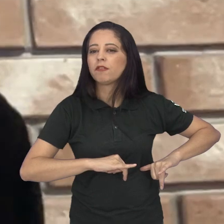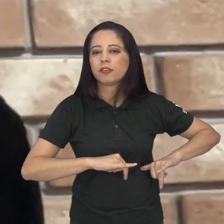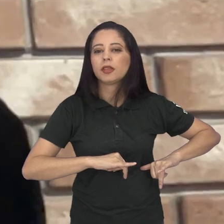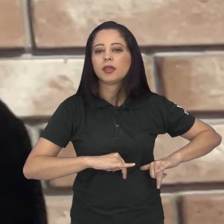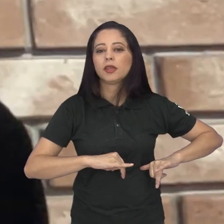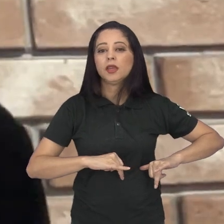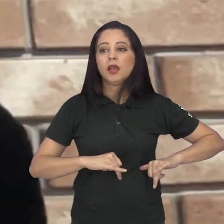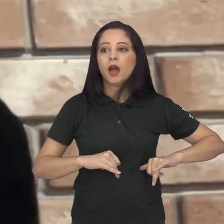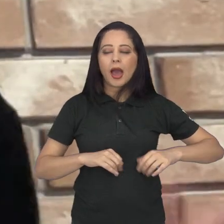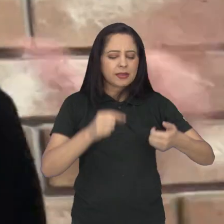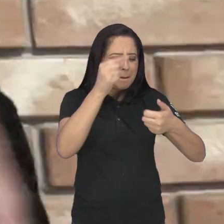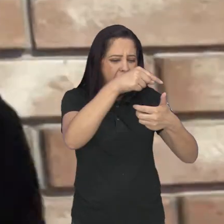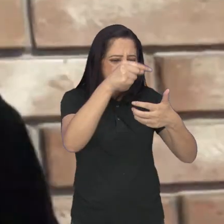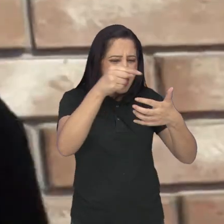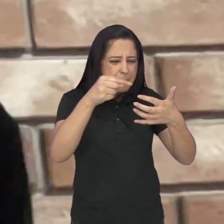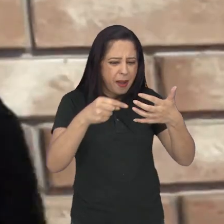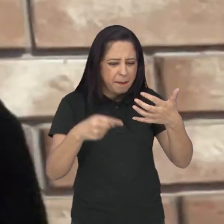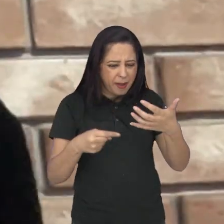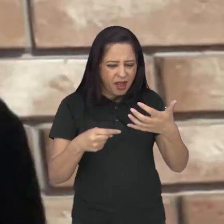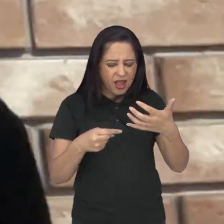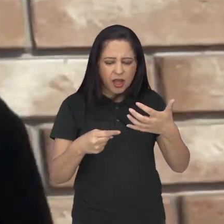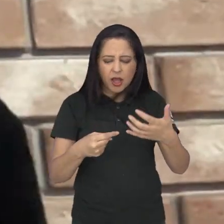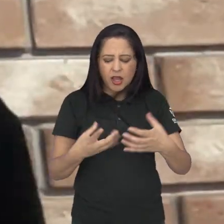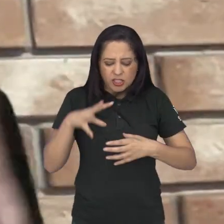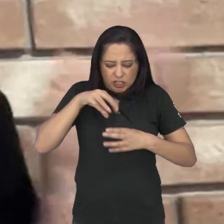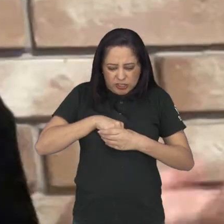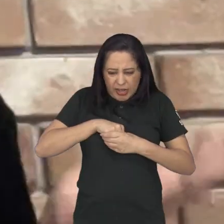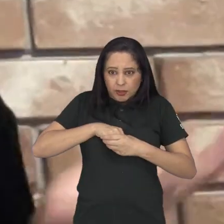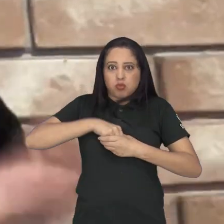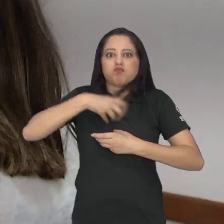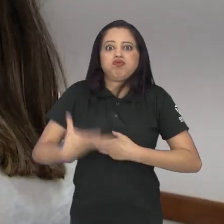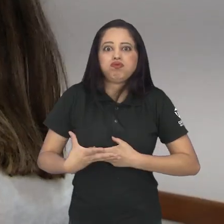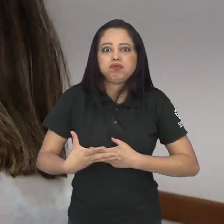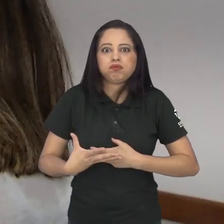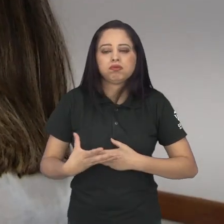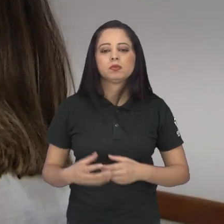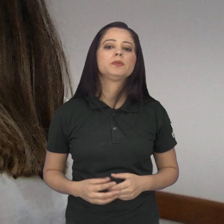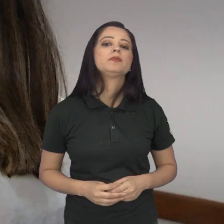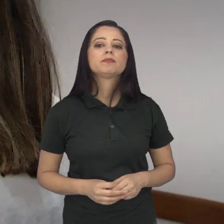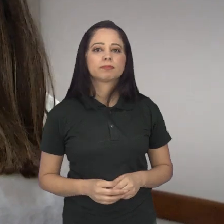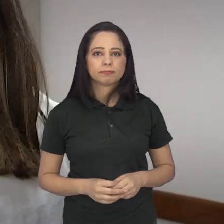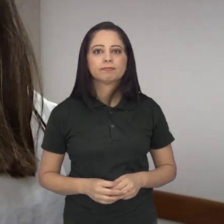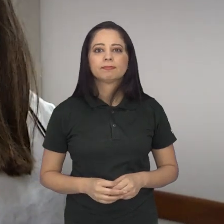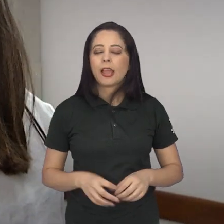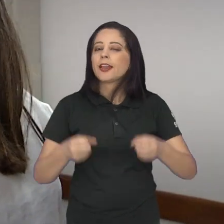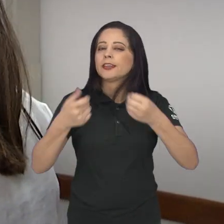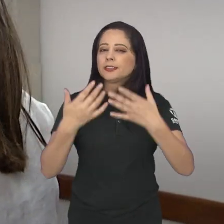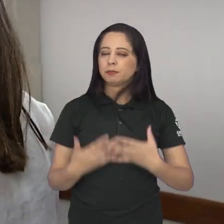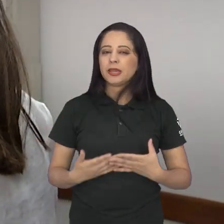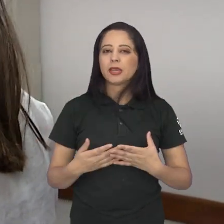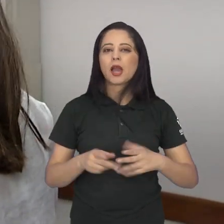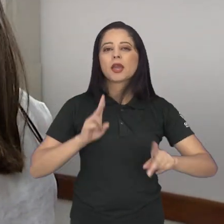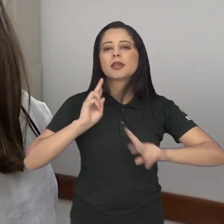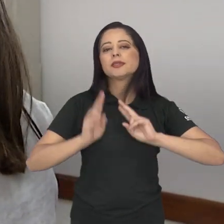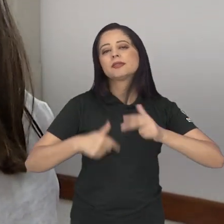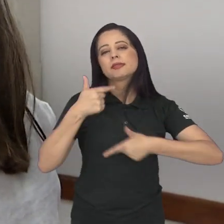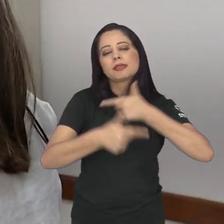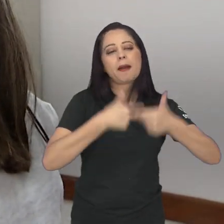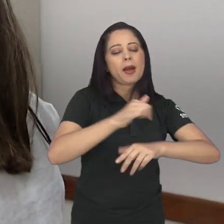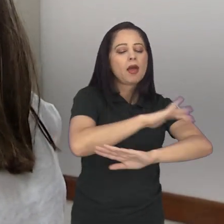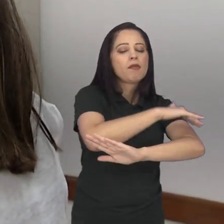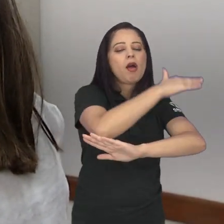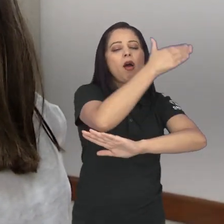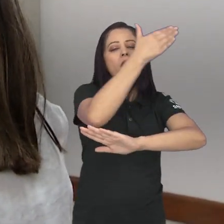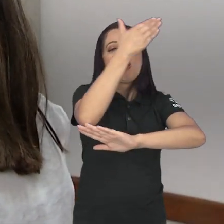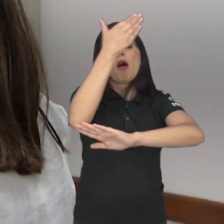também, que tudo isso juntando, explodiu. Ela lembra que no fim do dia de trabalho, chegava em casa